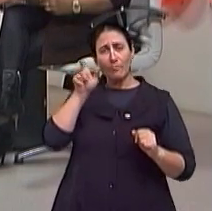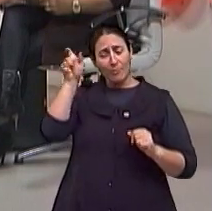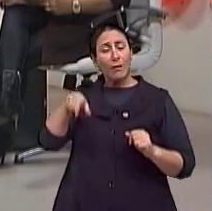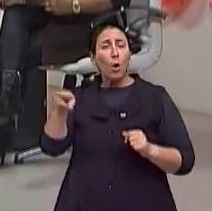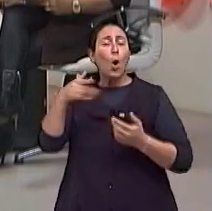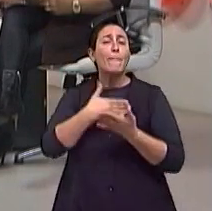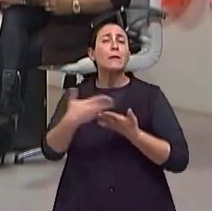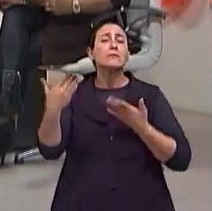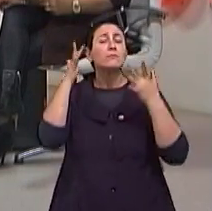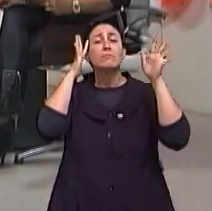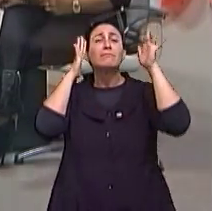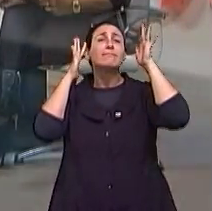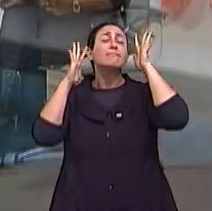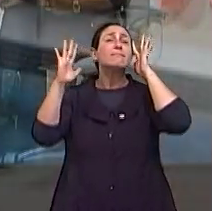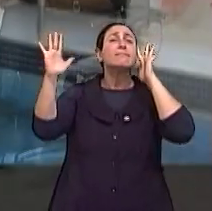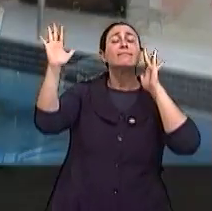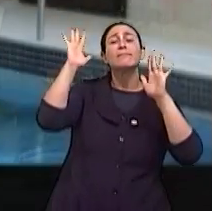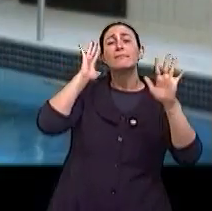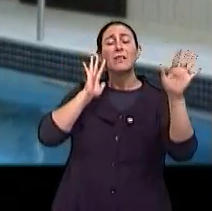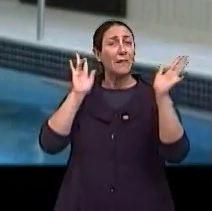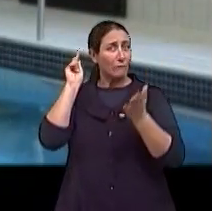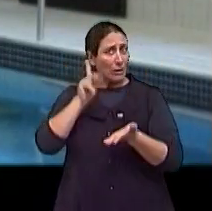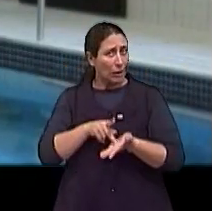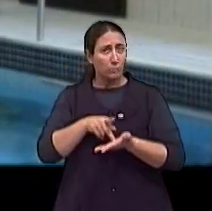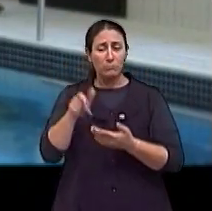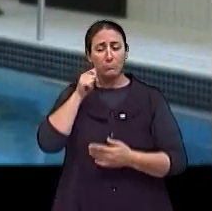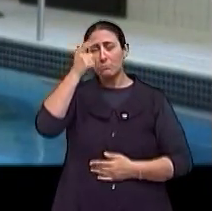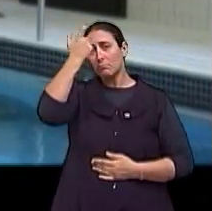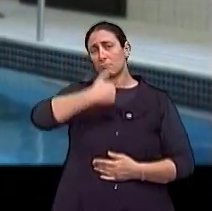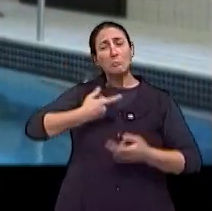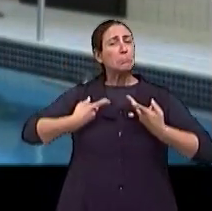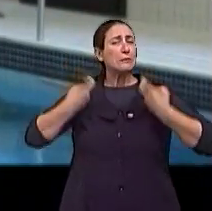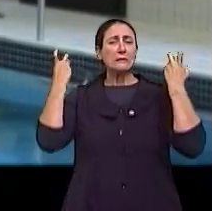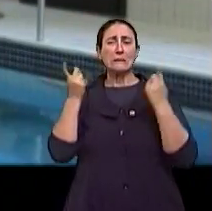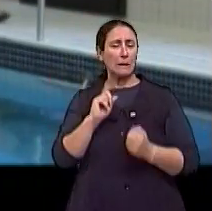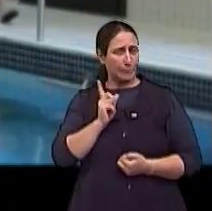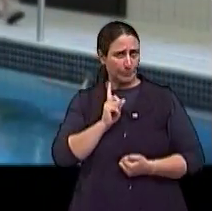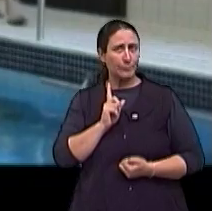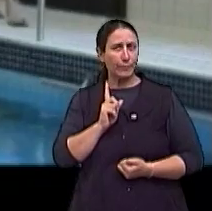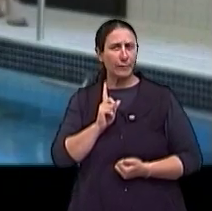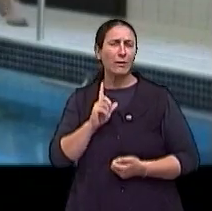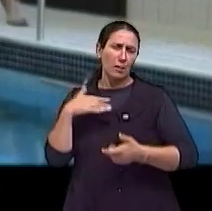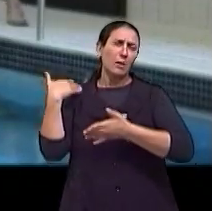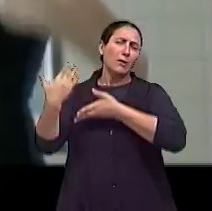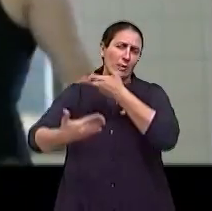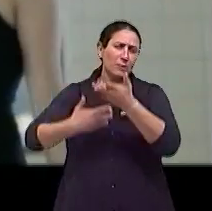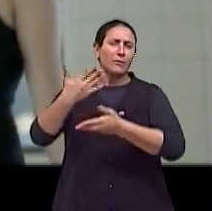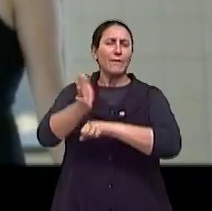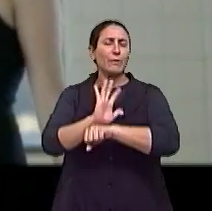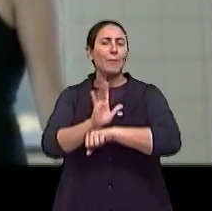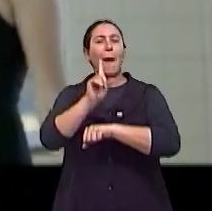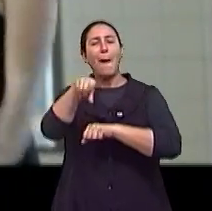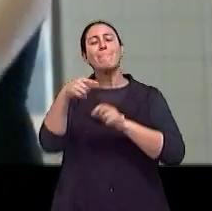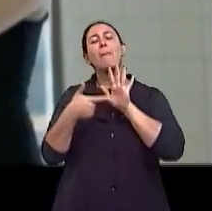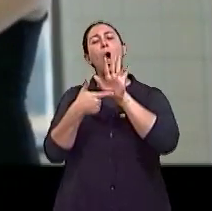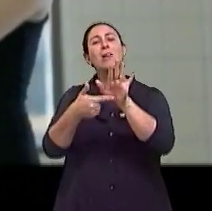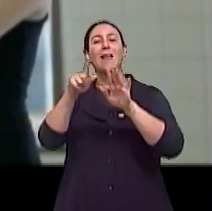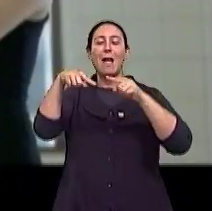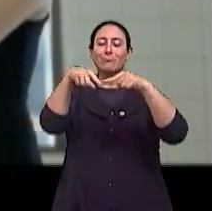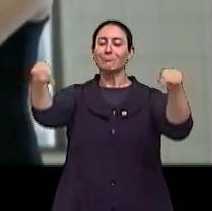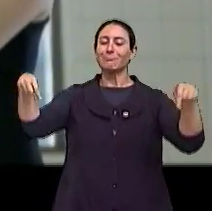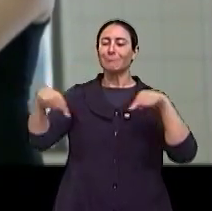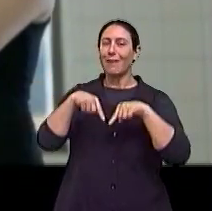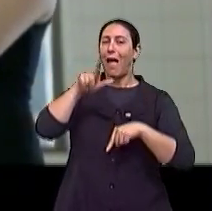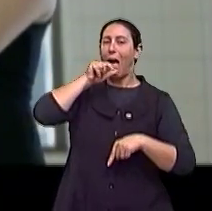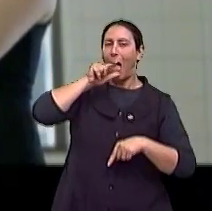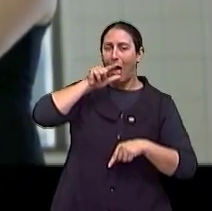fantasia que nem para ela é revelada. Então, o filme transcorre naquelas aulas de hidroginástica, até